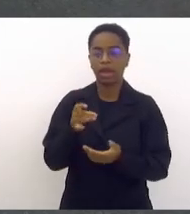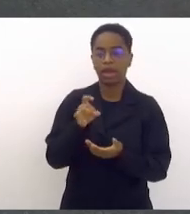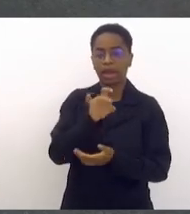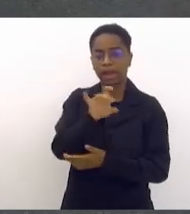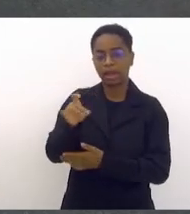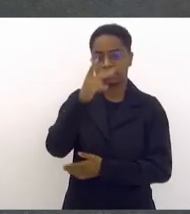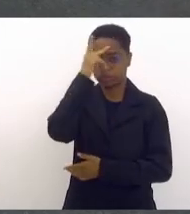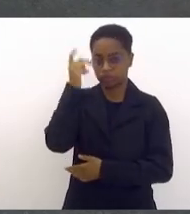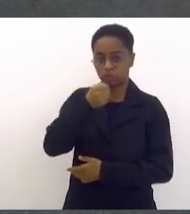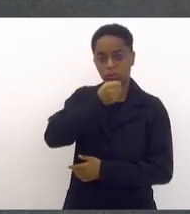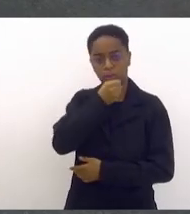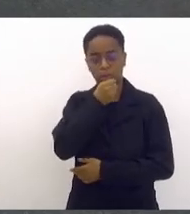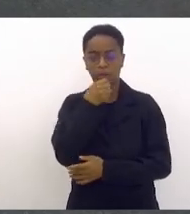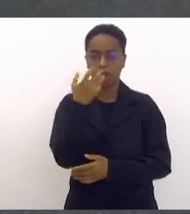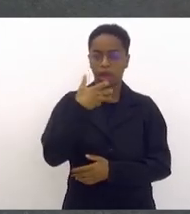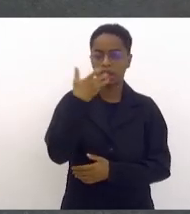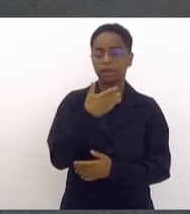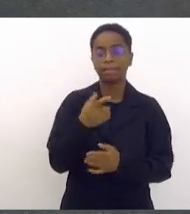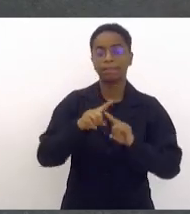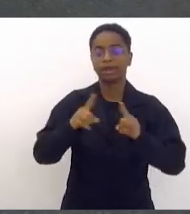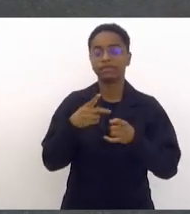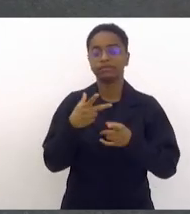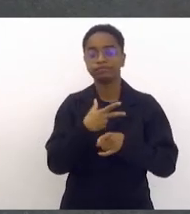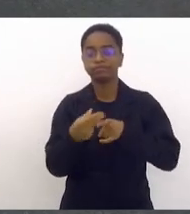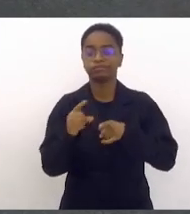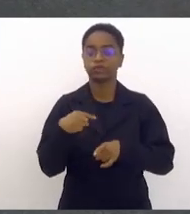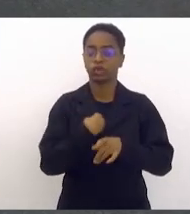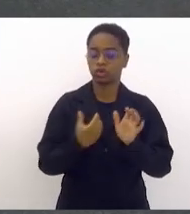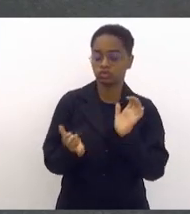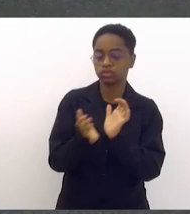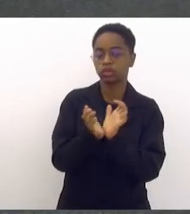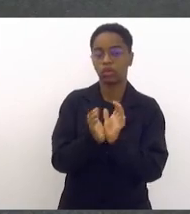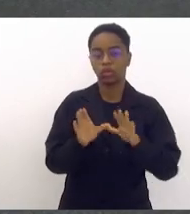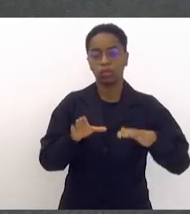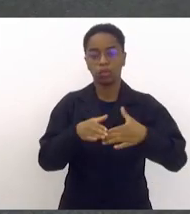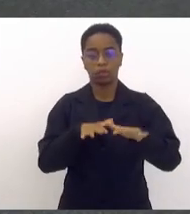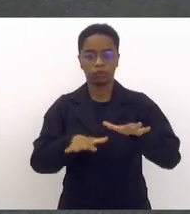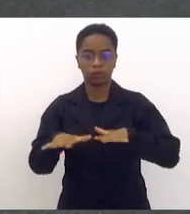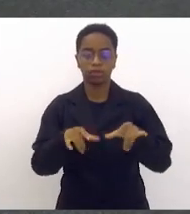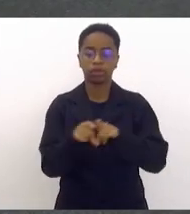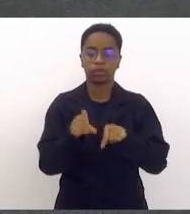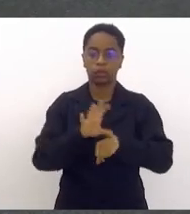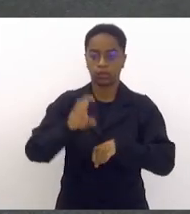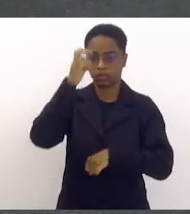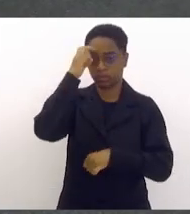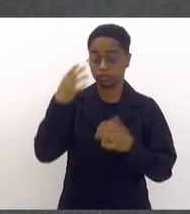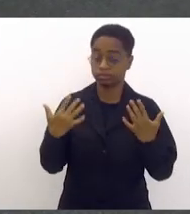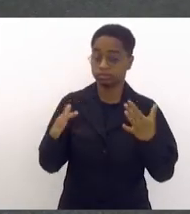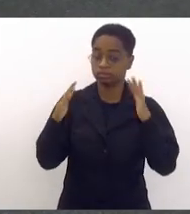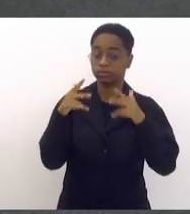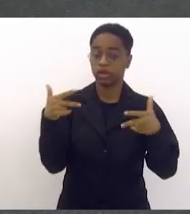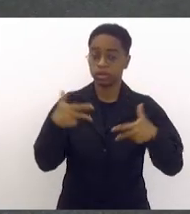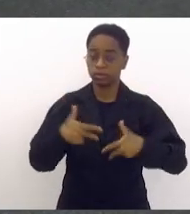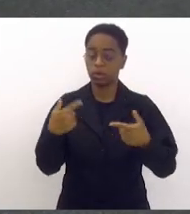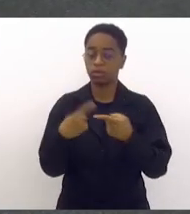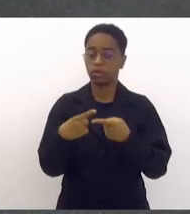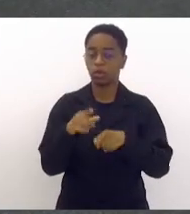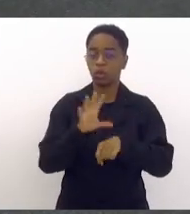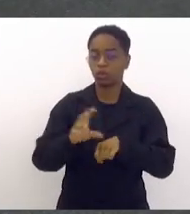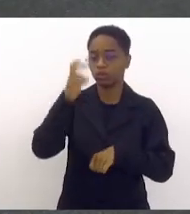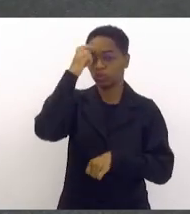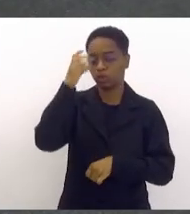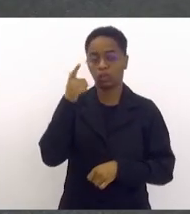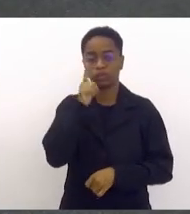biguel, quem ganha é o movimento, quem ganha é a cultura. Então, viva o hip-hop, essa cultura que salva